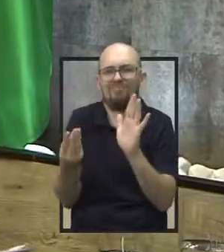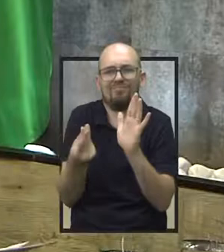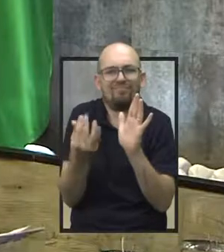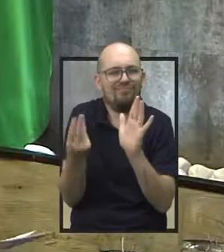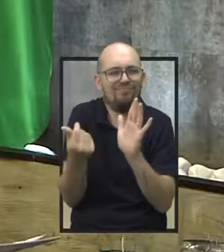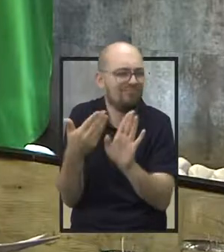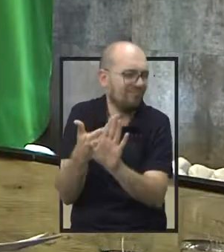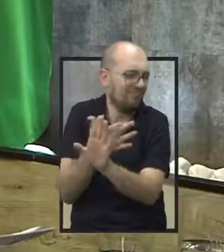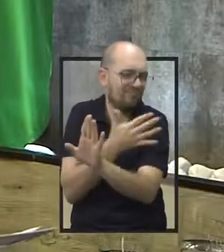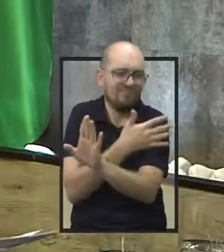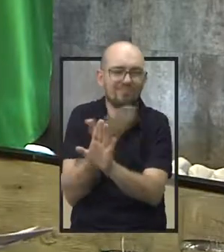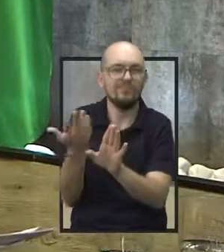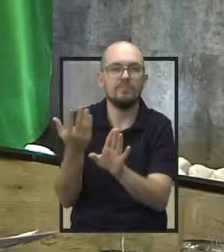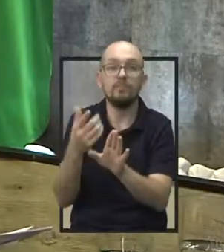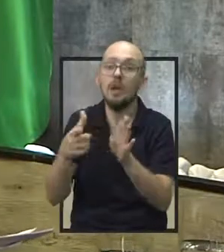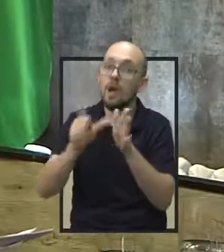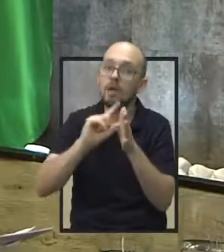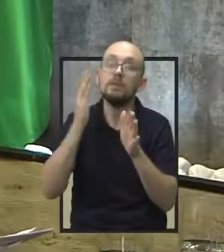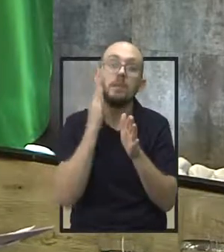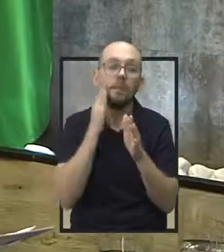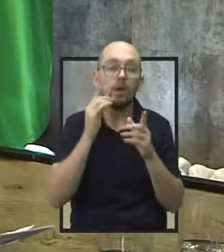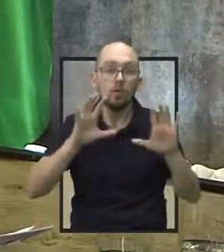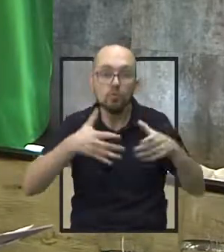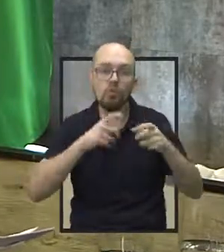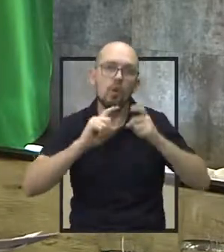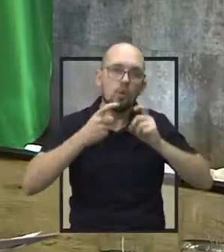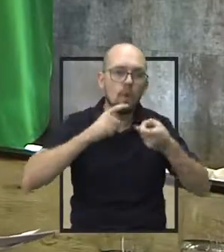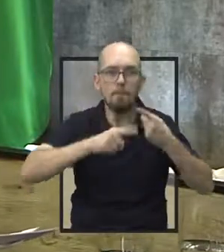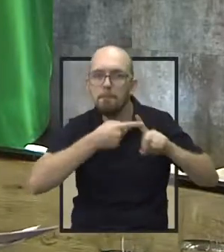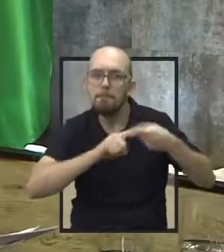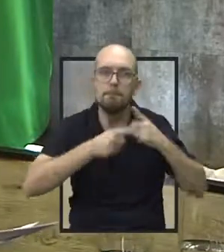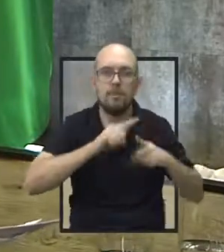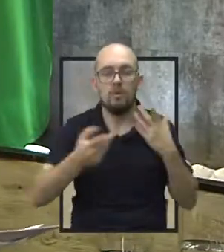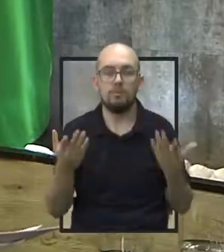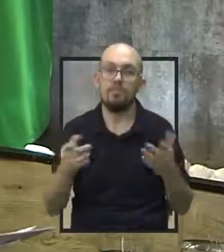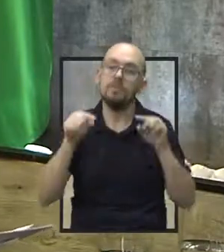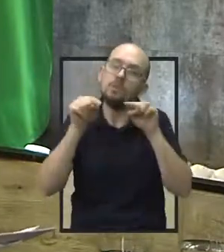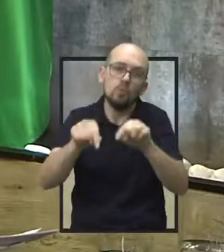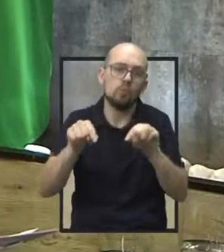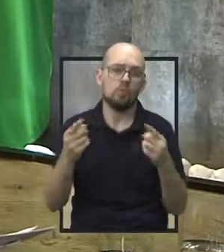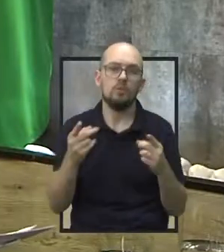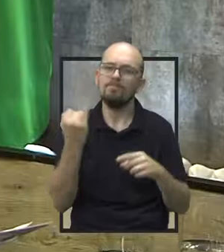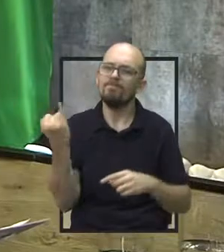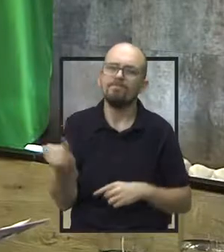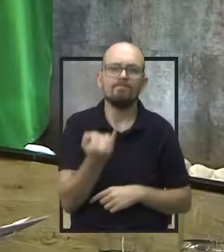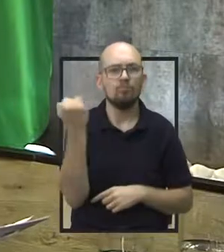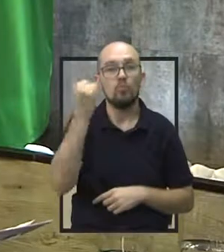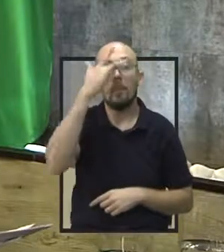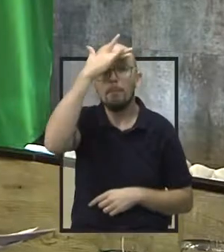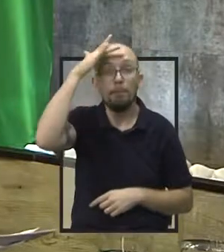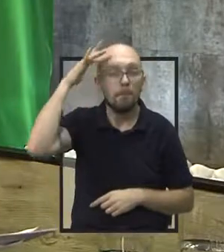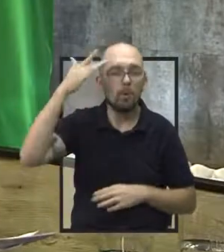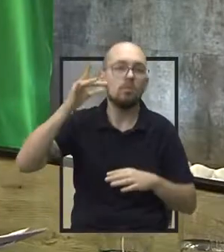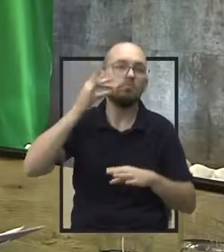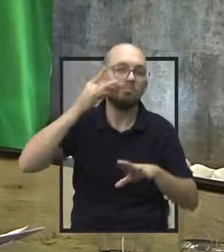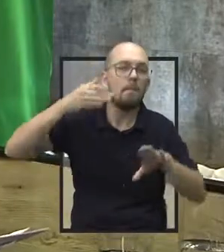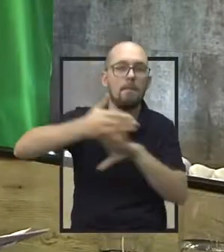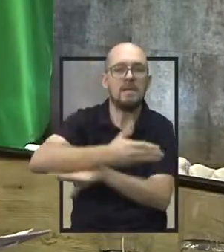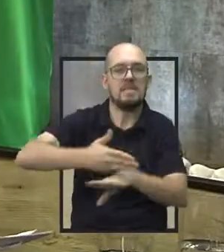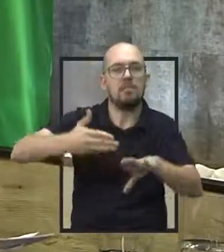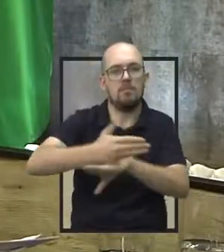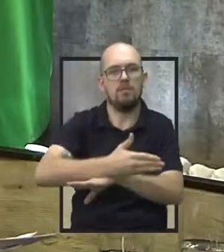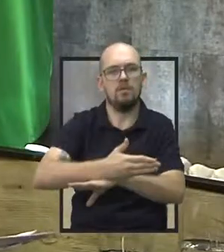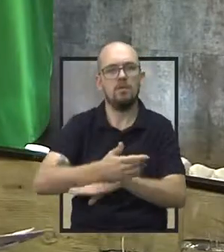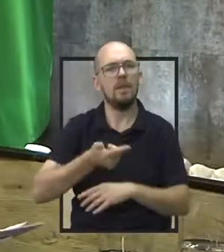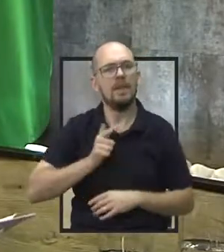relação à aprovação das emendas, o que pode acontecer futuramente. Então é isso, é muito importante que as pessoas participem. Nós